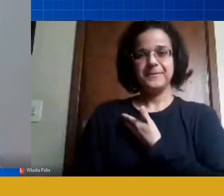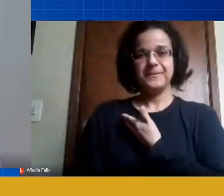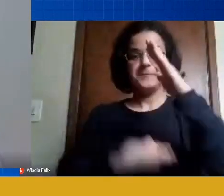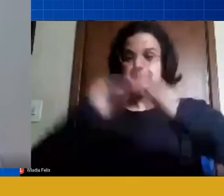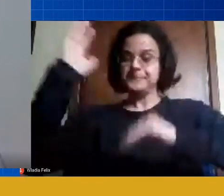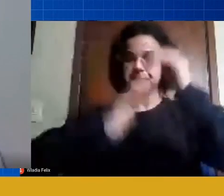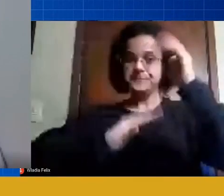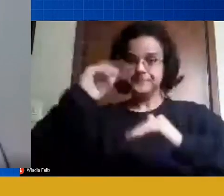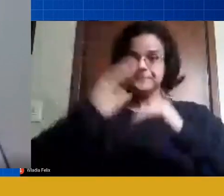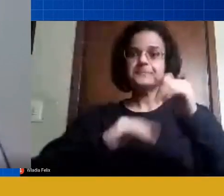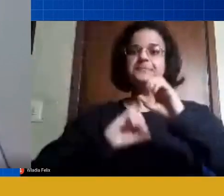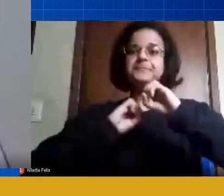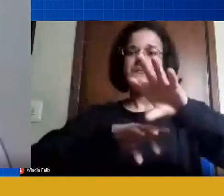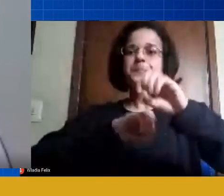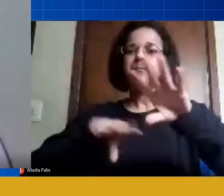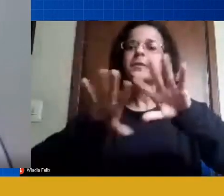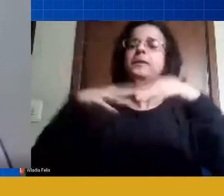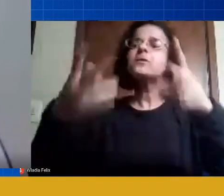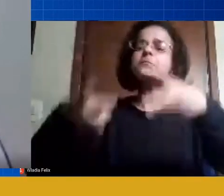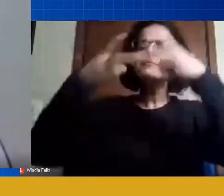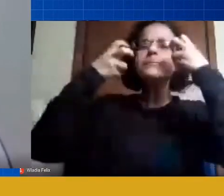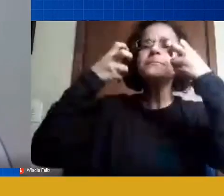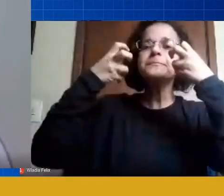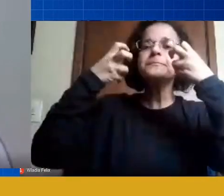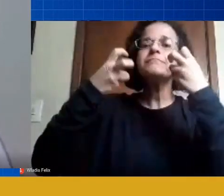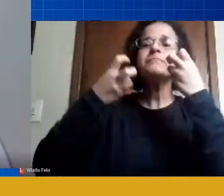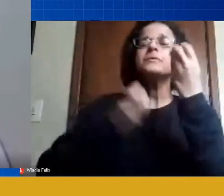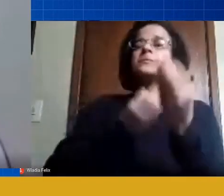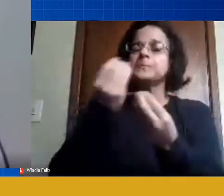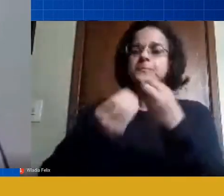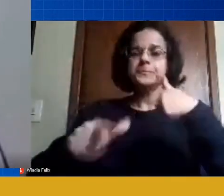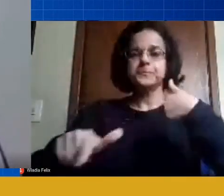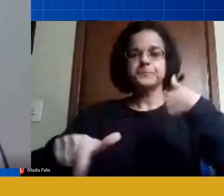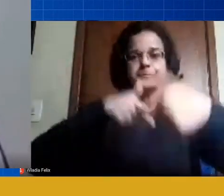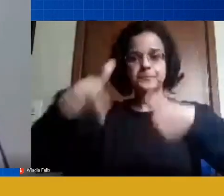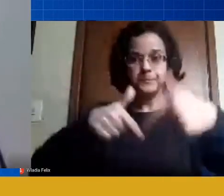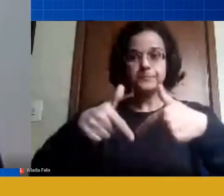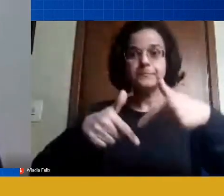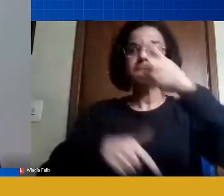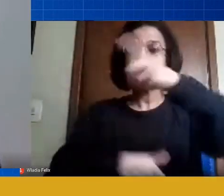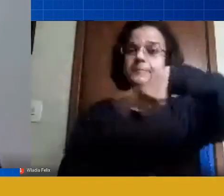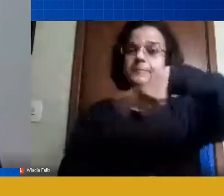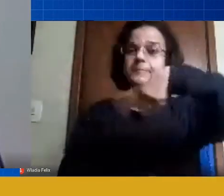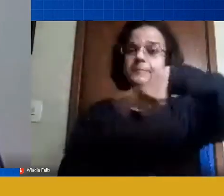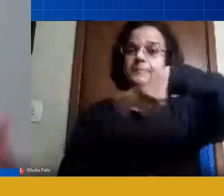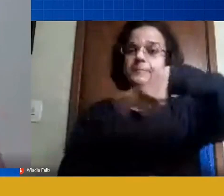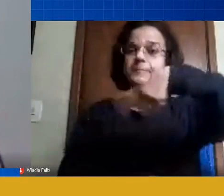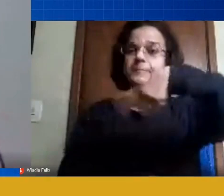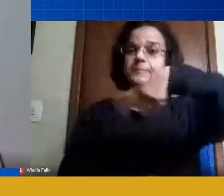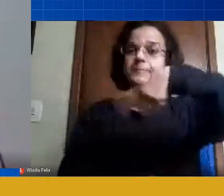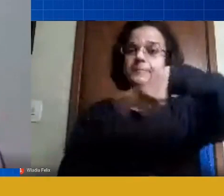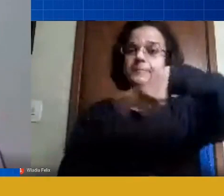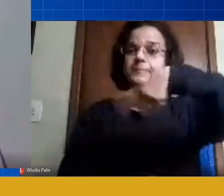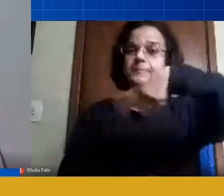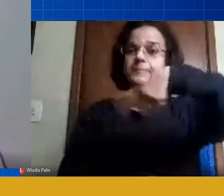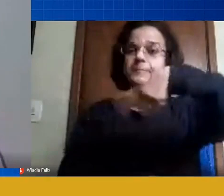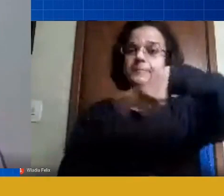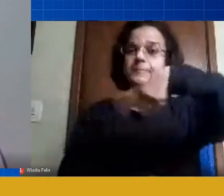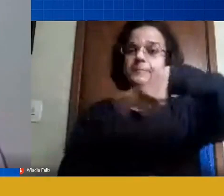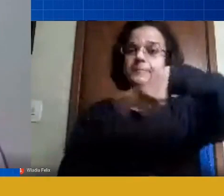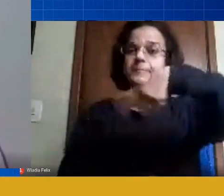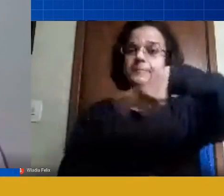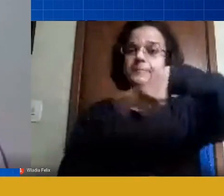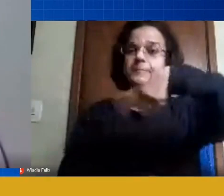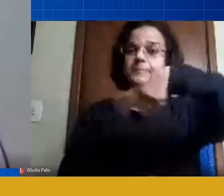assim, que o norte do trabalho de vocês é com congressos, congressos pagos, são congressos aí de